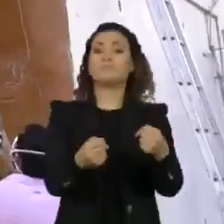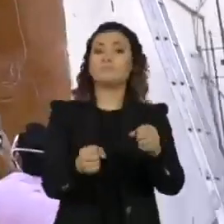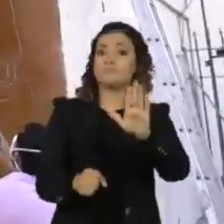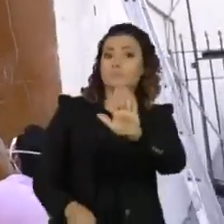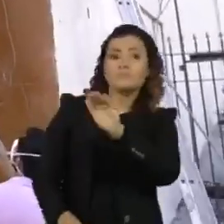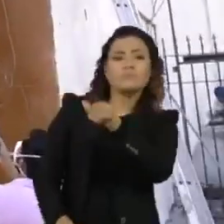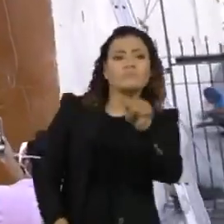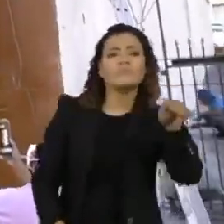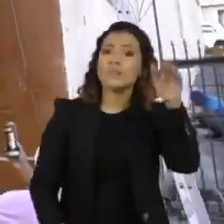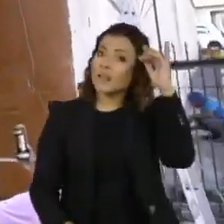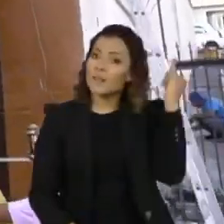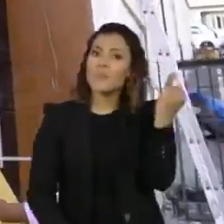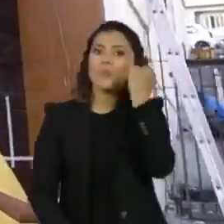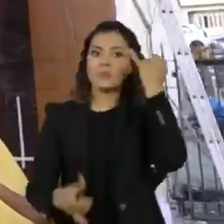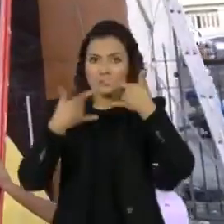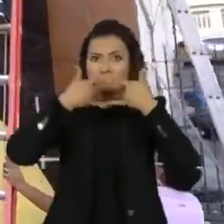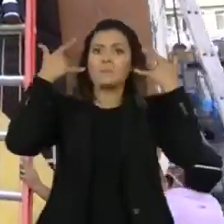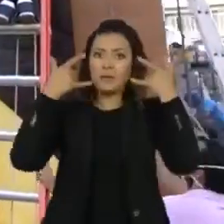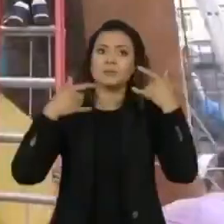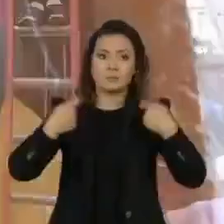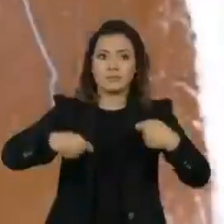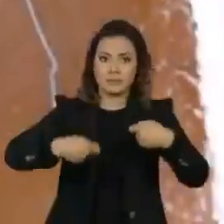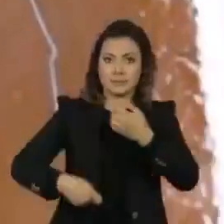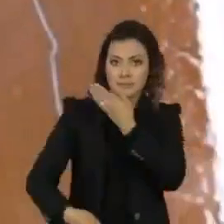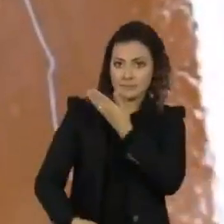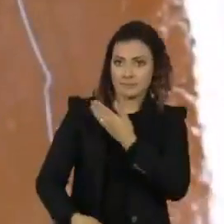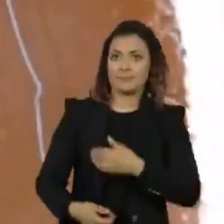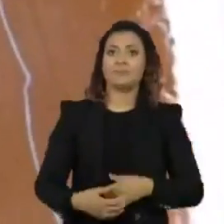lembrar a todos a importância do uso das máscaras.